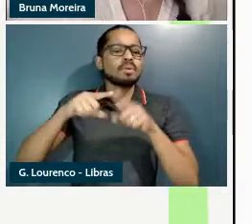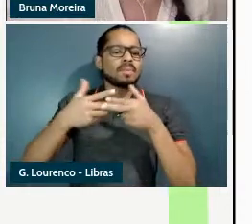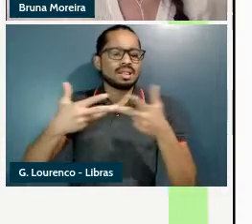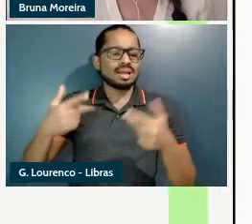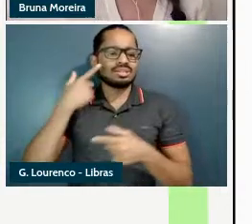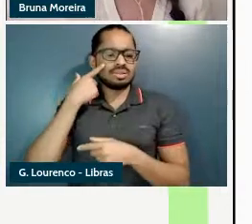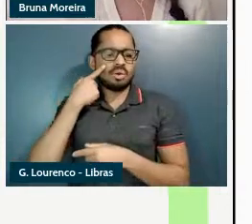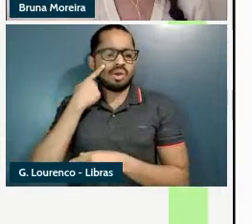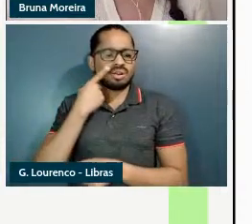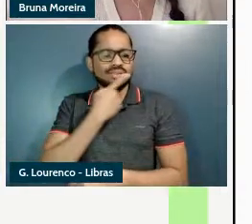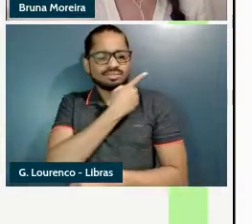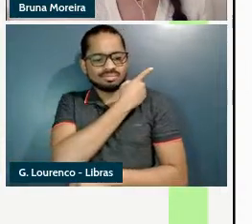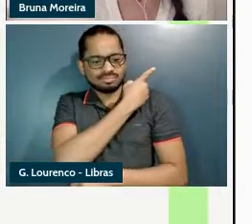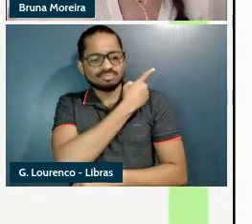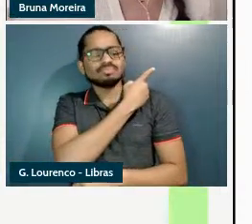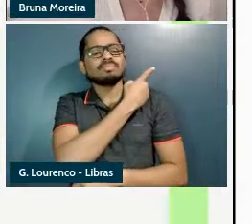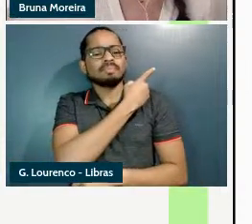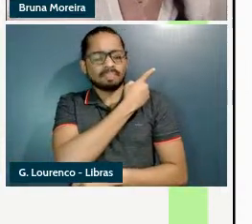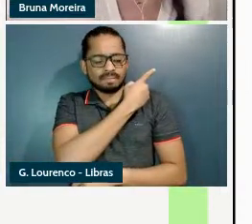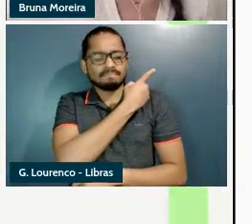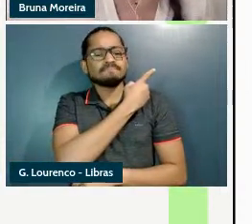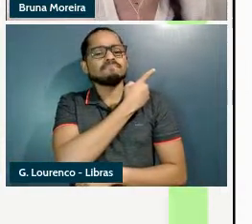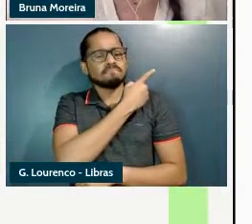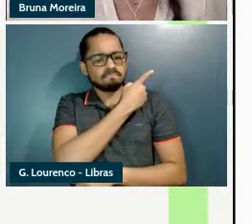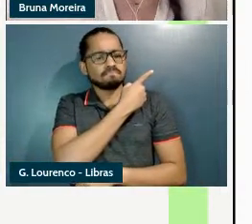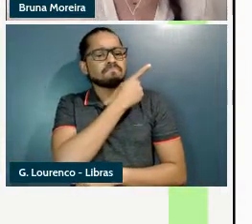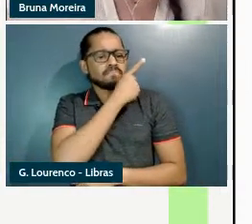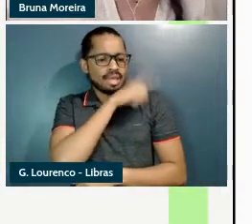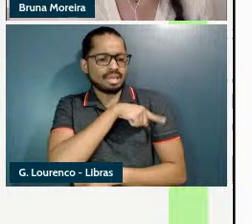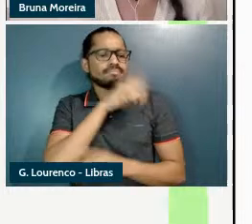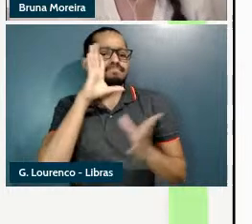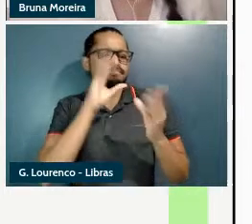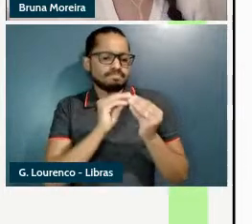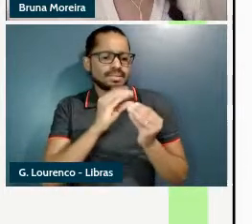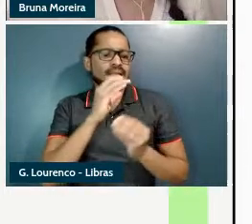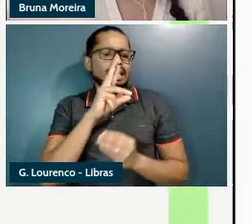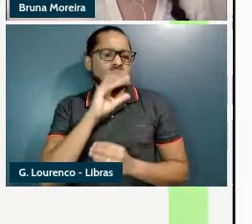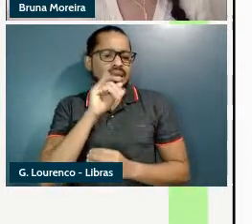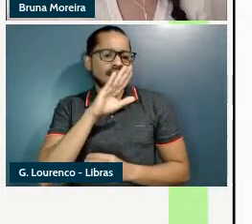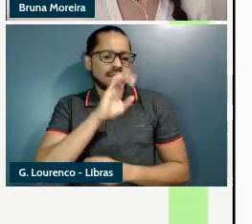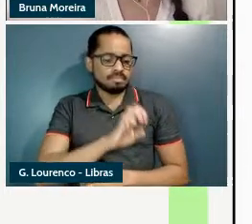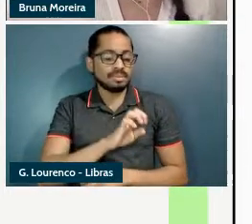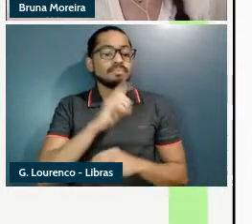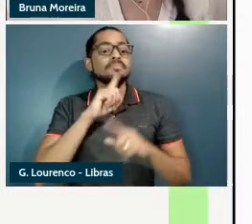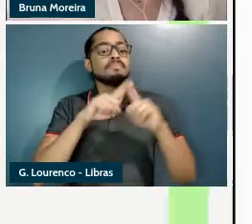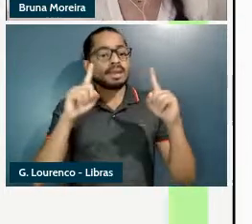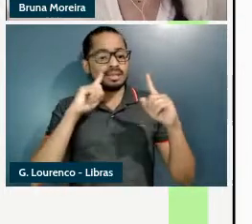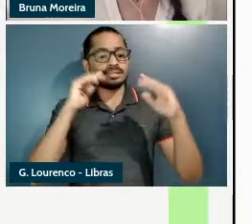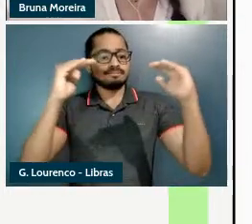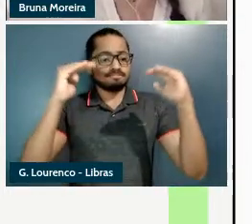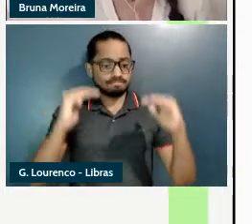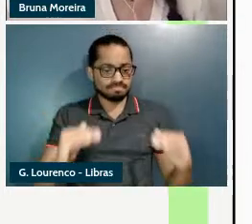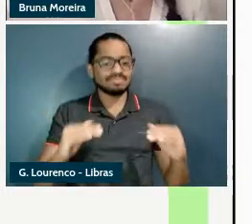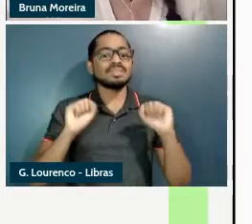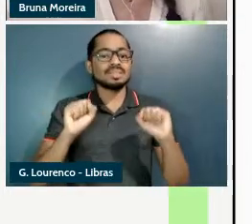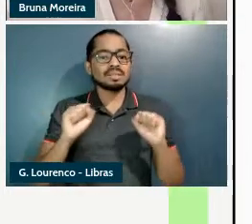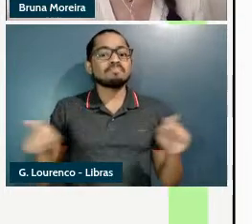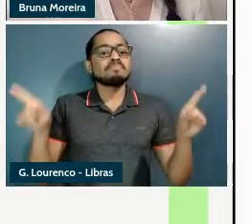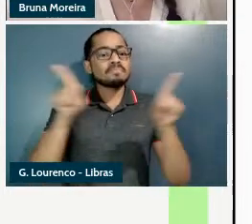ilegal tipificada como um crime então nesse caso a decisão é condenável mas eu posso ter também um predicado subjetivo